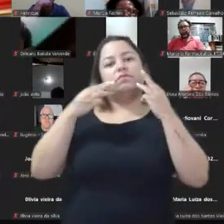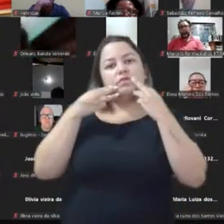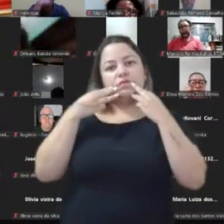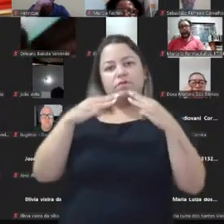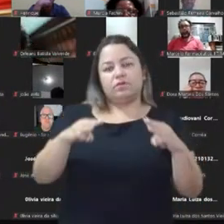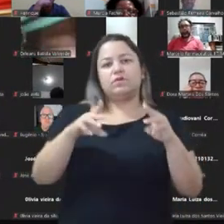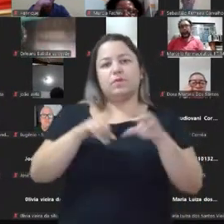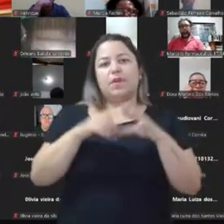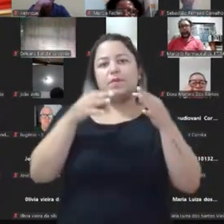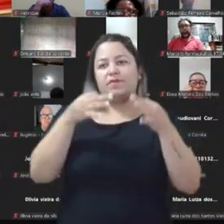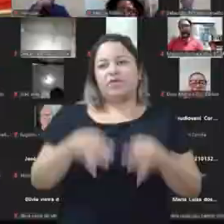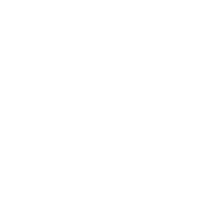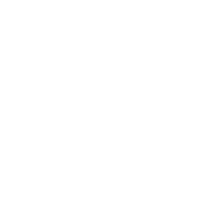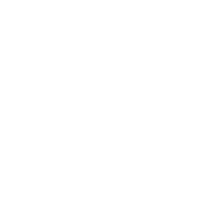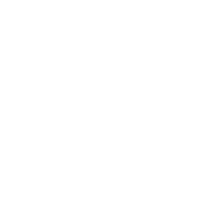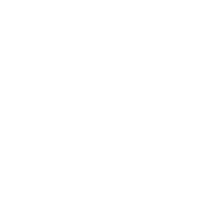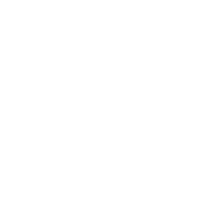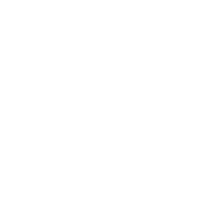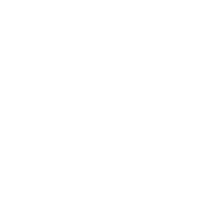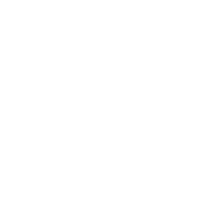perfeitamente. Muito obrigado.